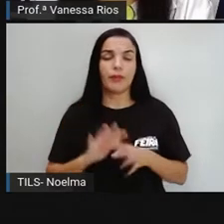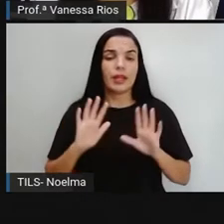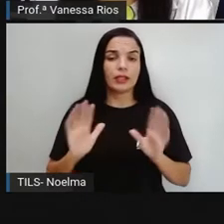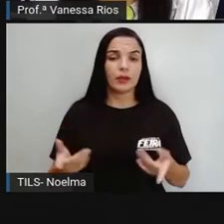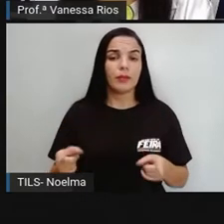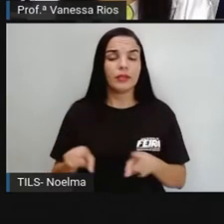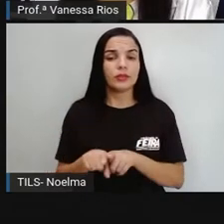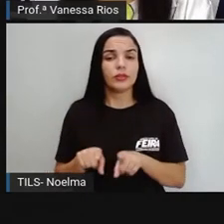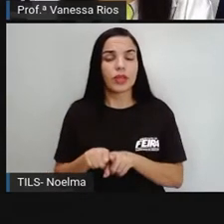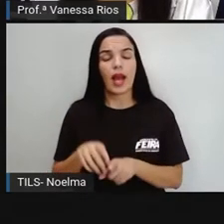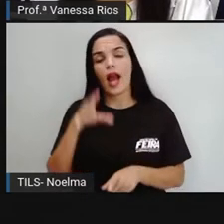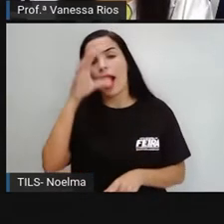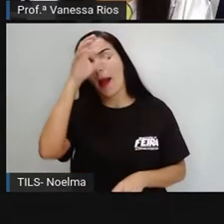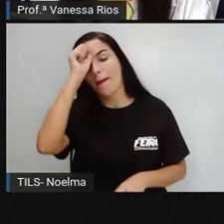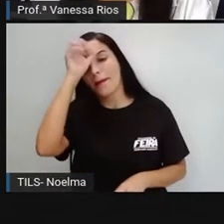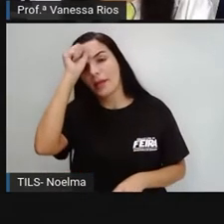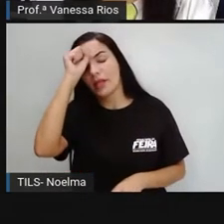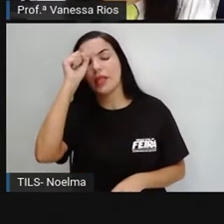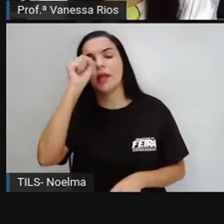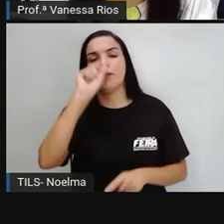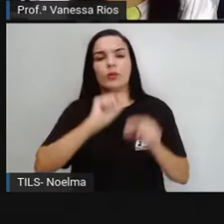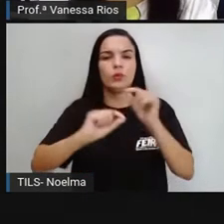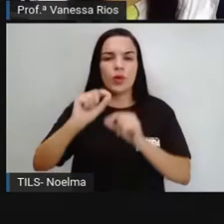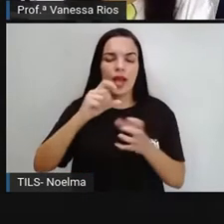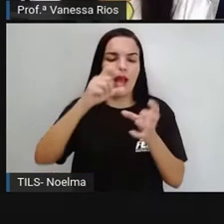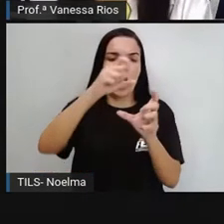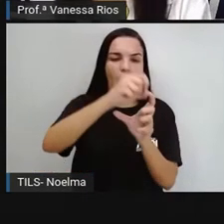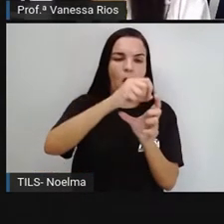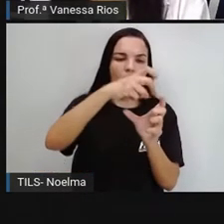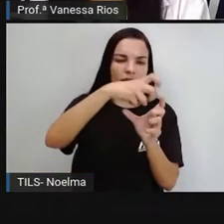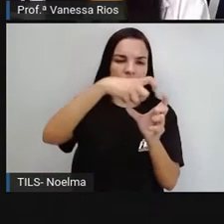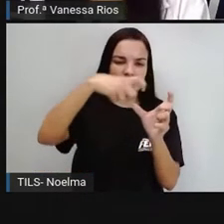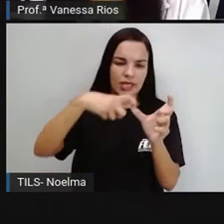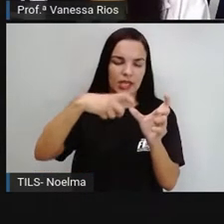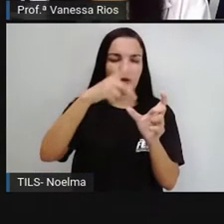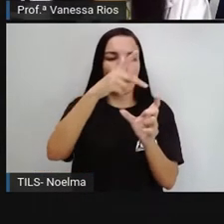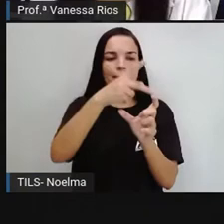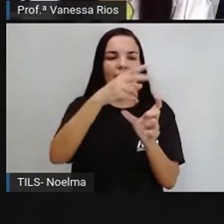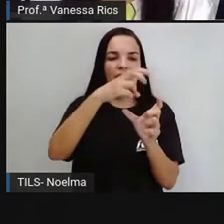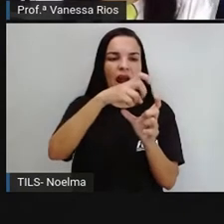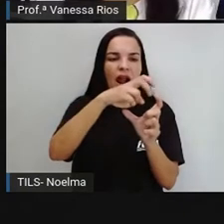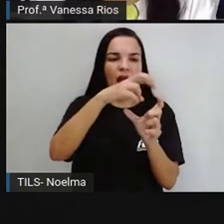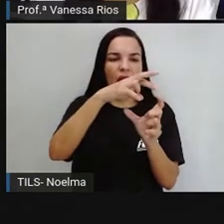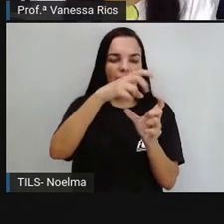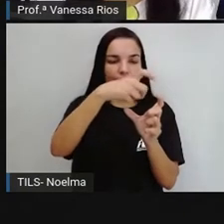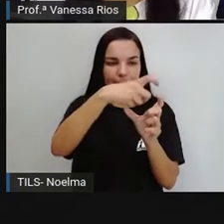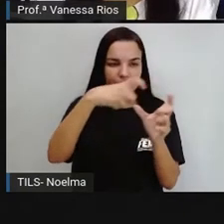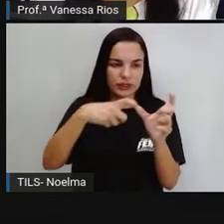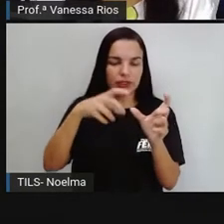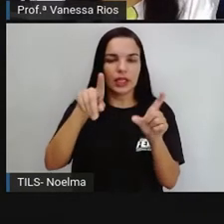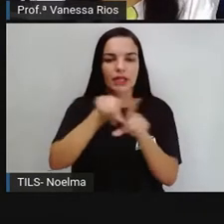que elas podem ser classificadas em oxítonas, paroxítonas e